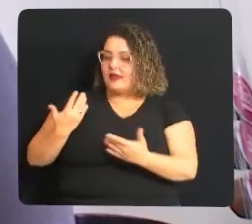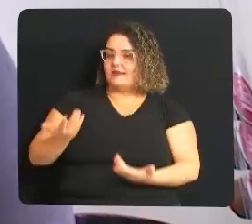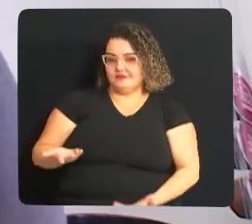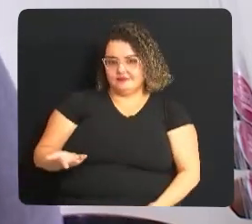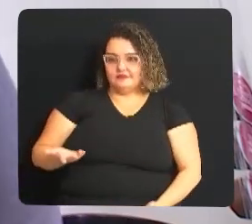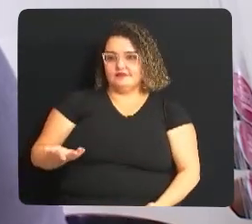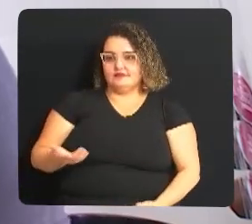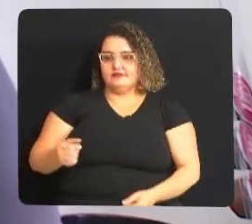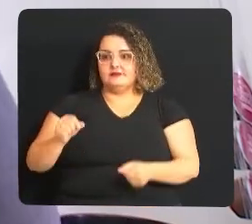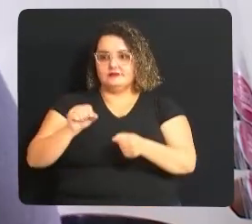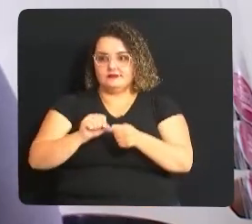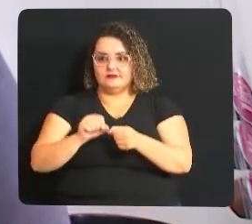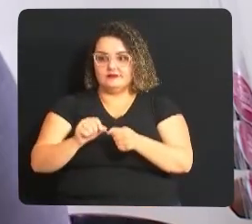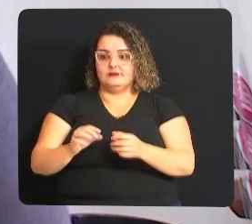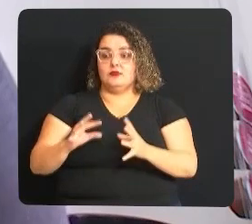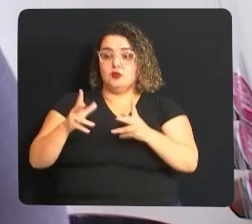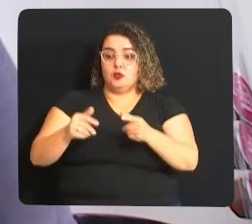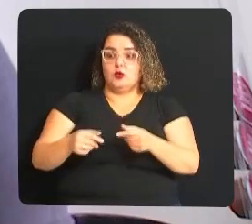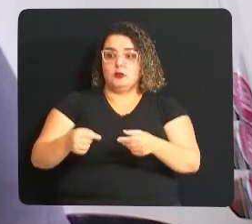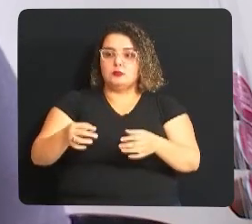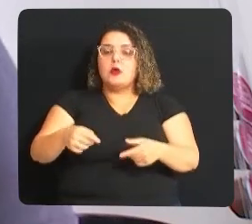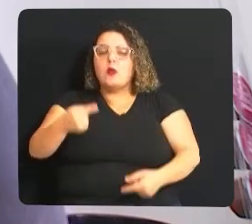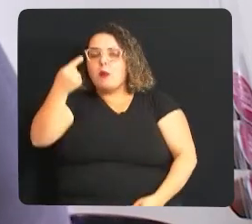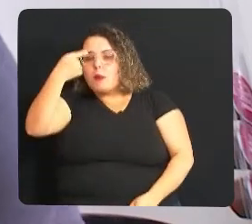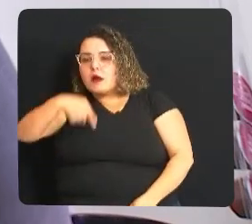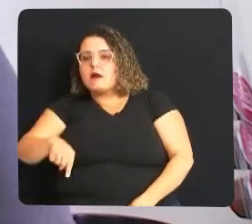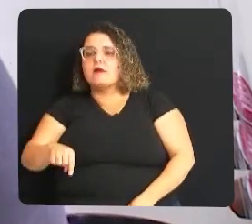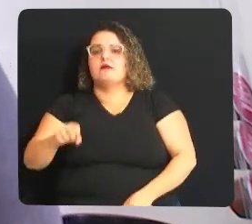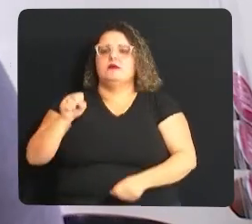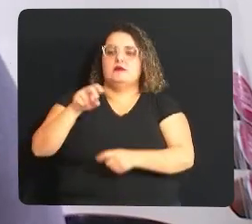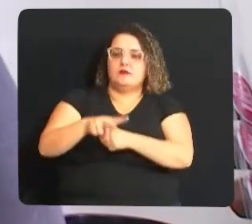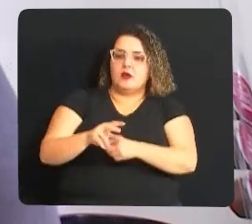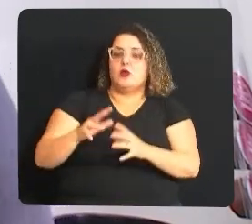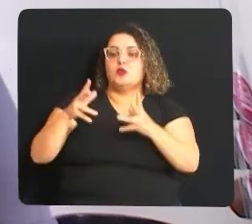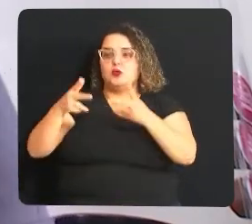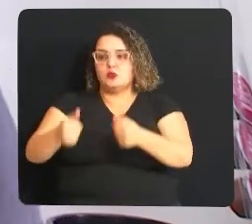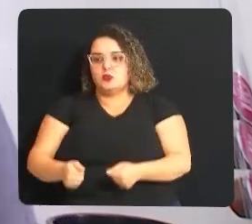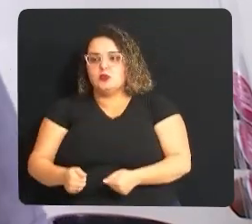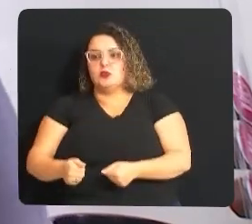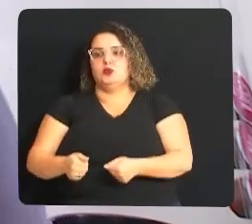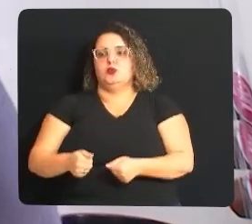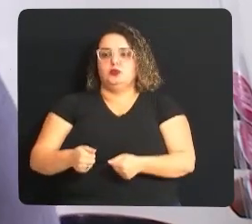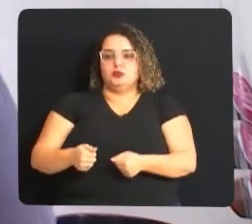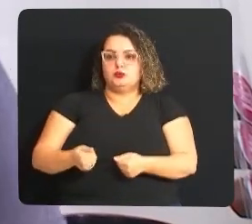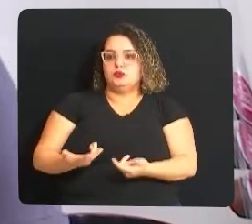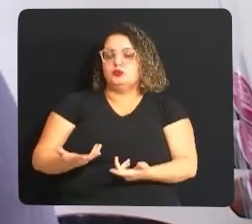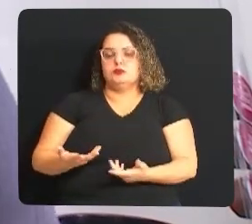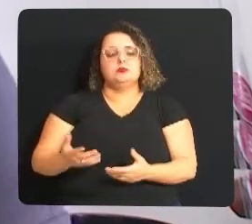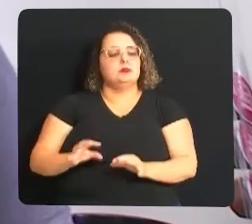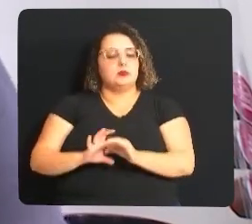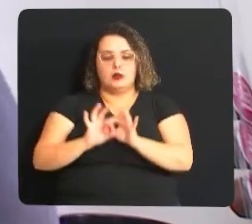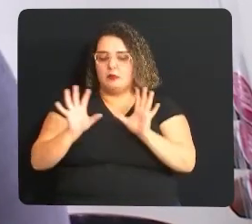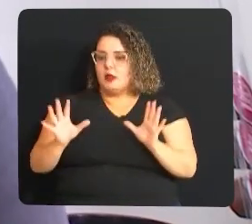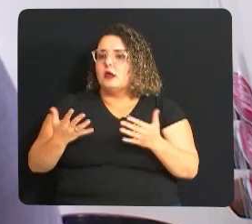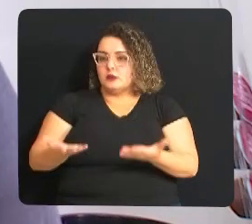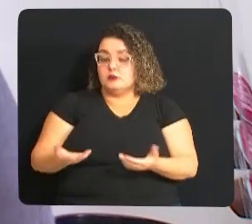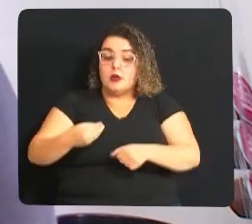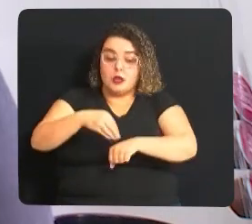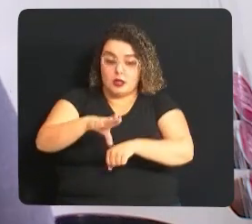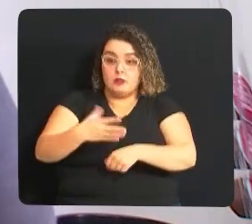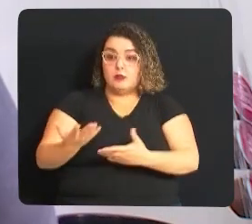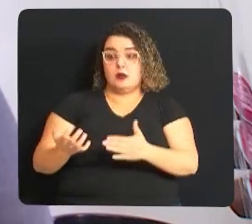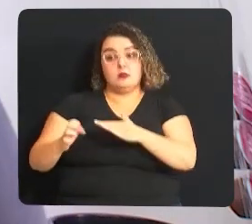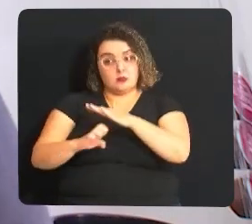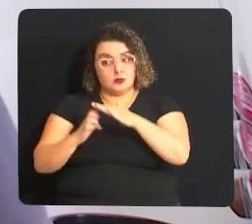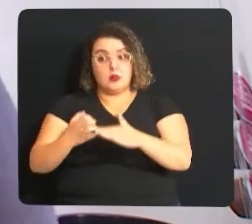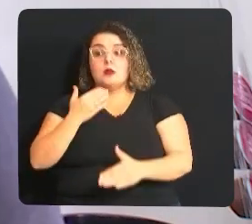acordo, nós triamos todo o perfil da vaga, triamos todo o perfil do candidato de acordo com a vaga disponível e encaminhamos para a empresa a